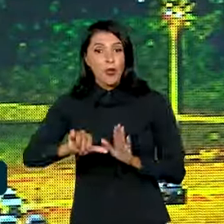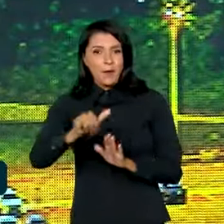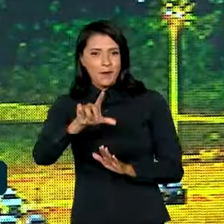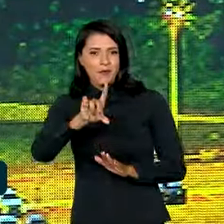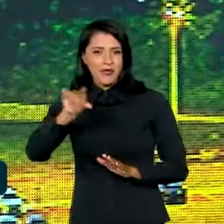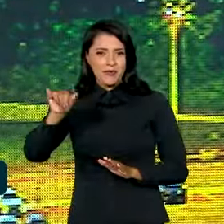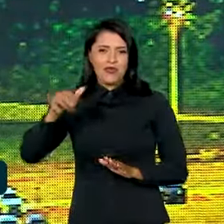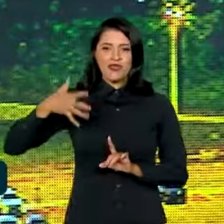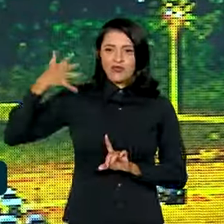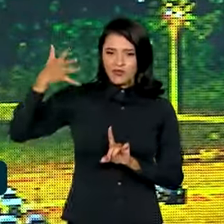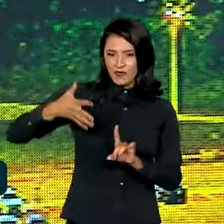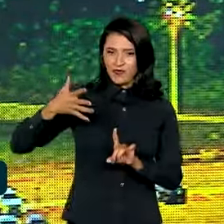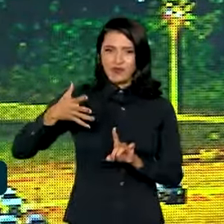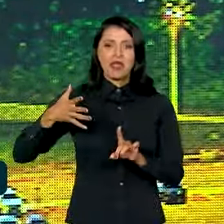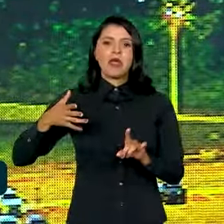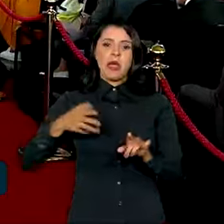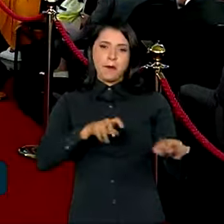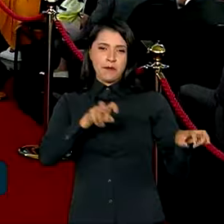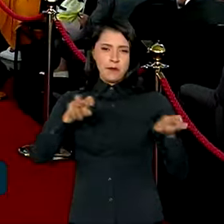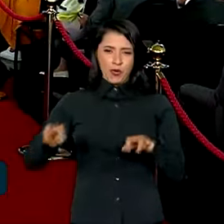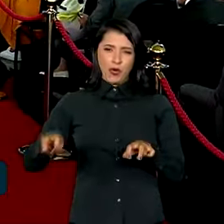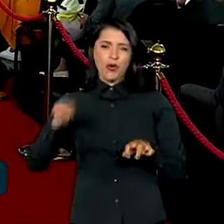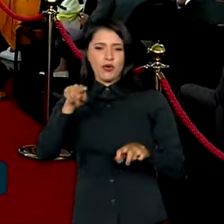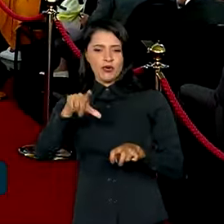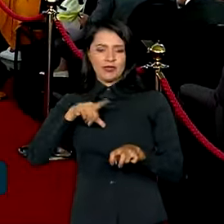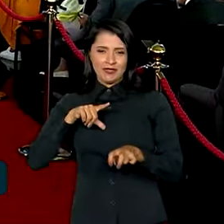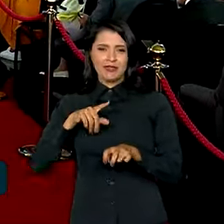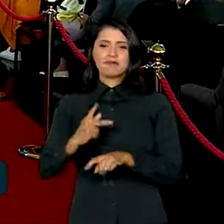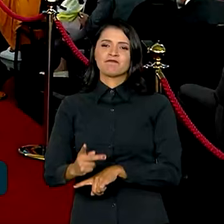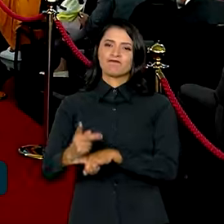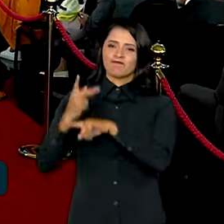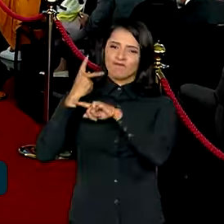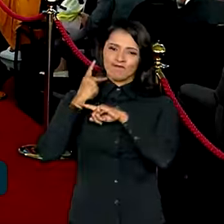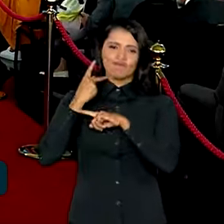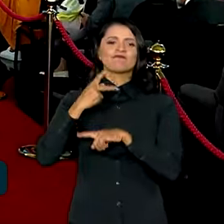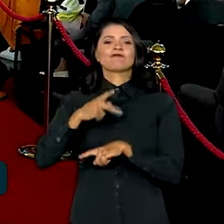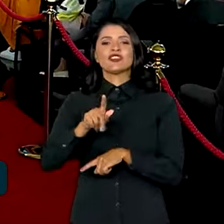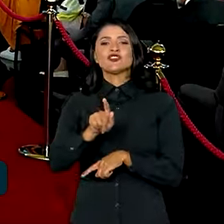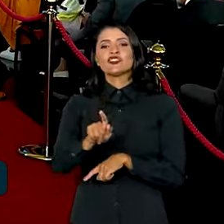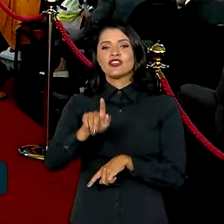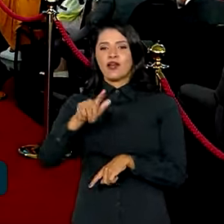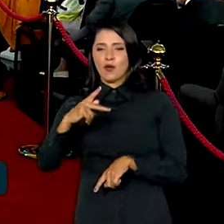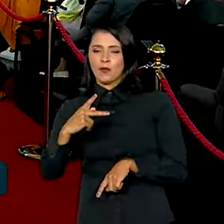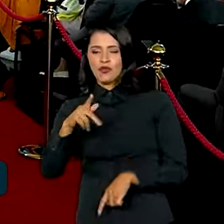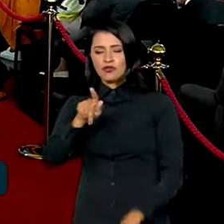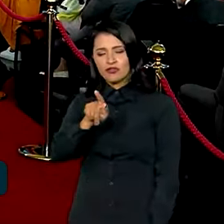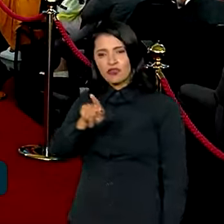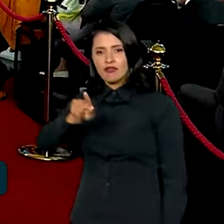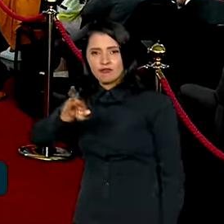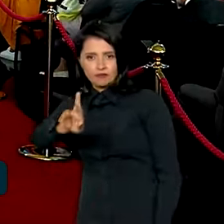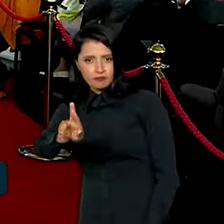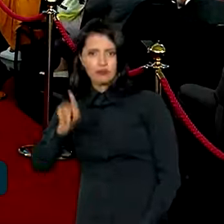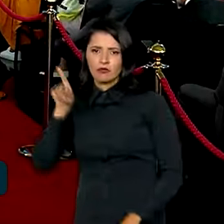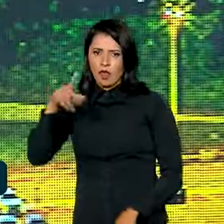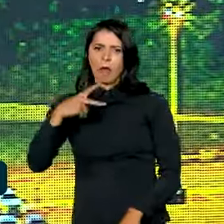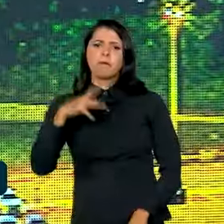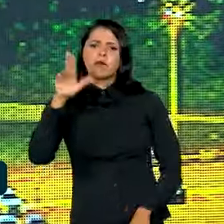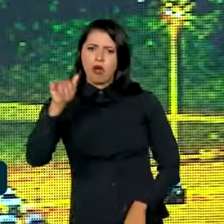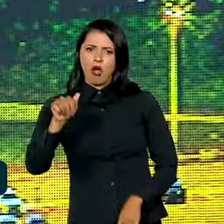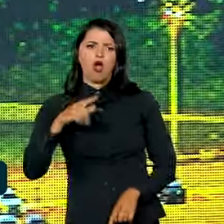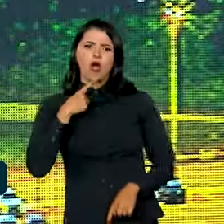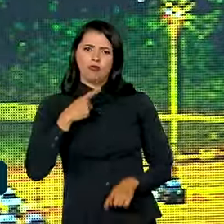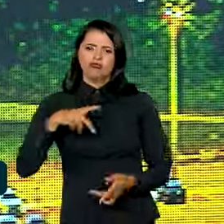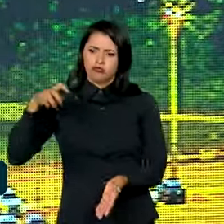discursos após tomar posse na Procuradoria-Geral da República, Paulo Goné defendeu punição às pessoas